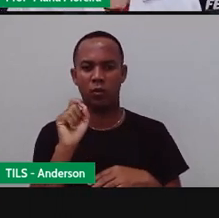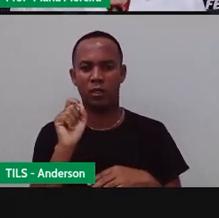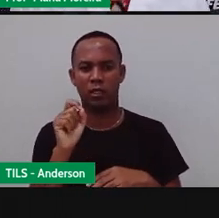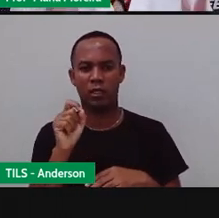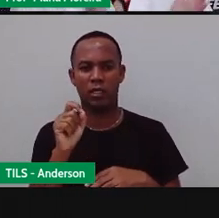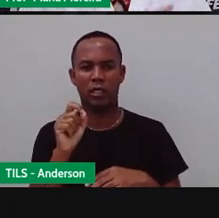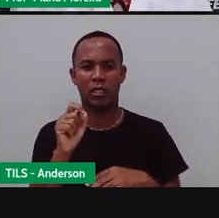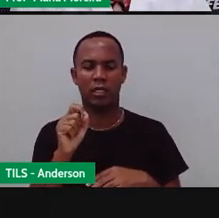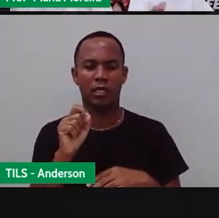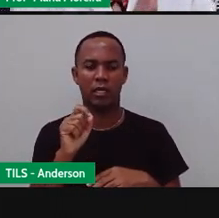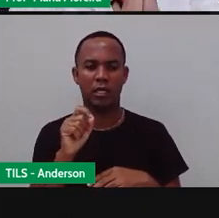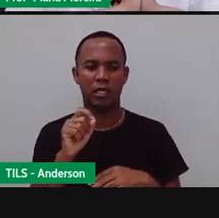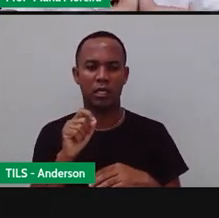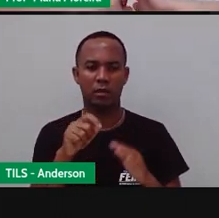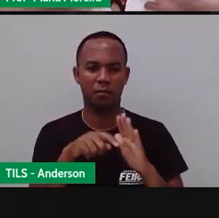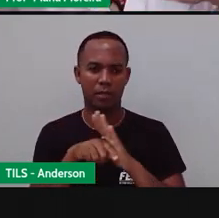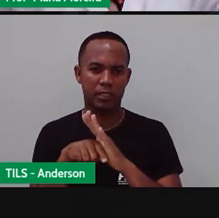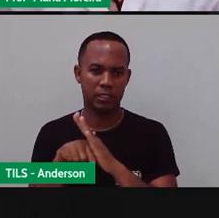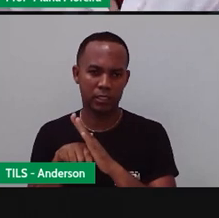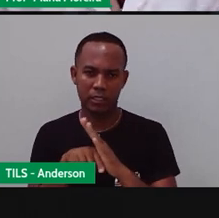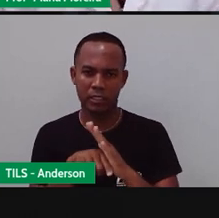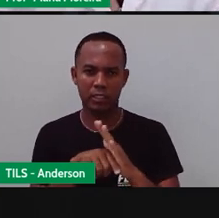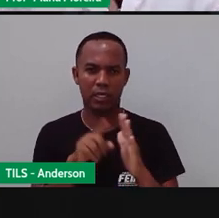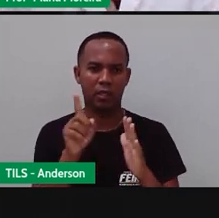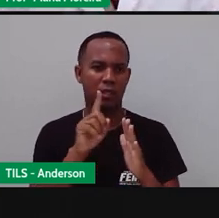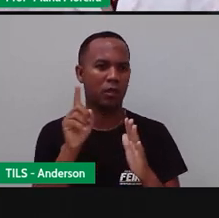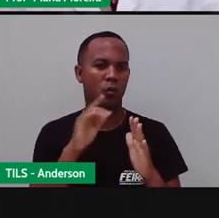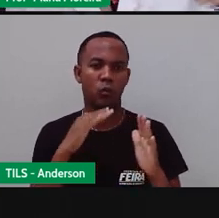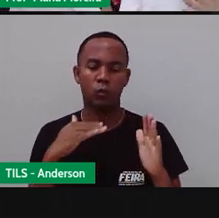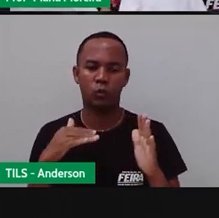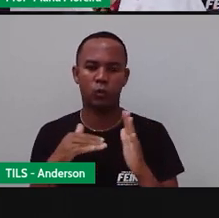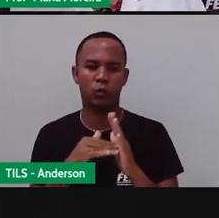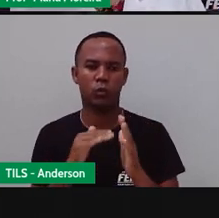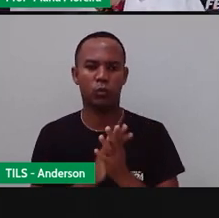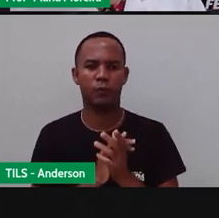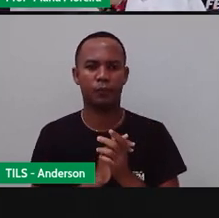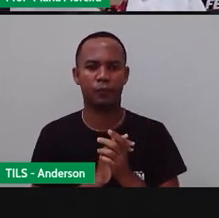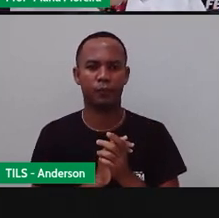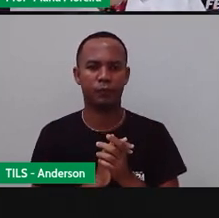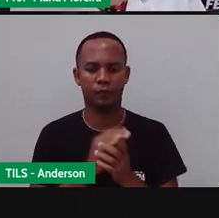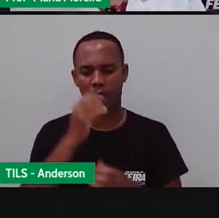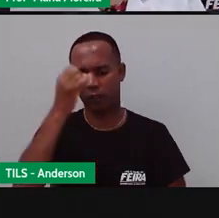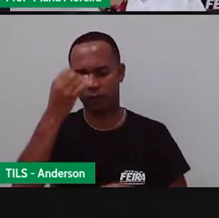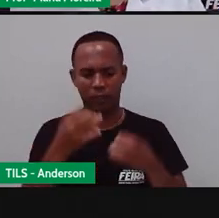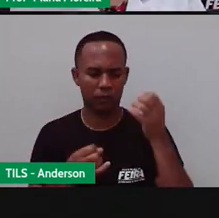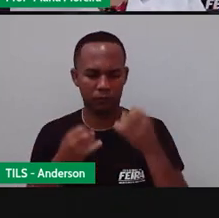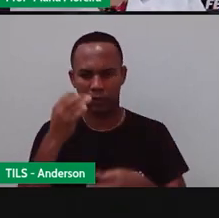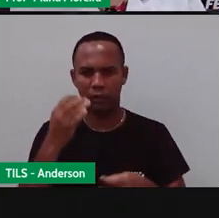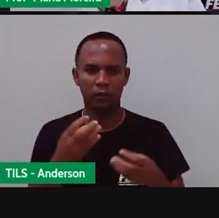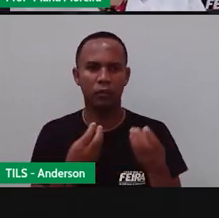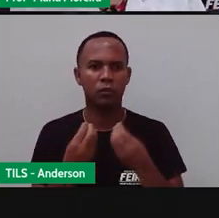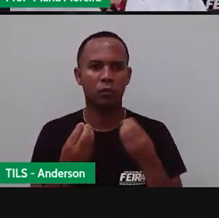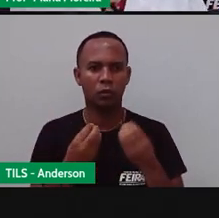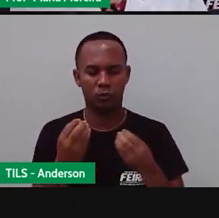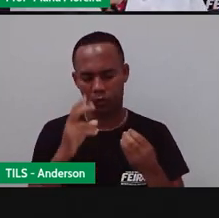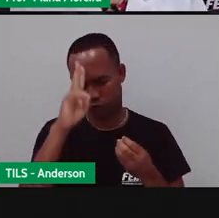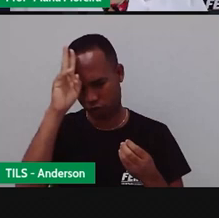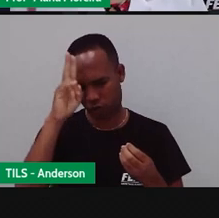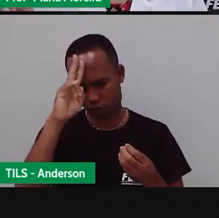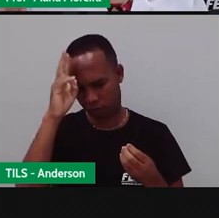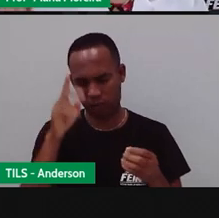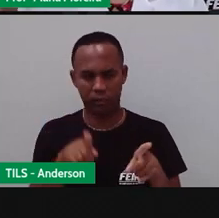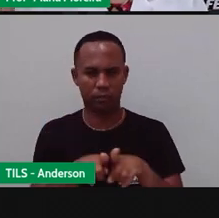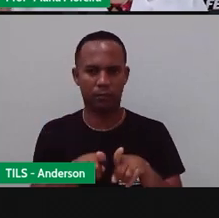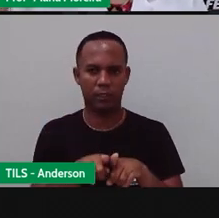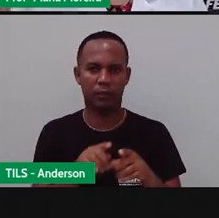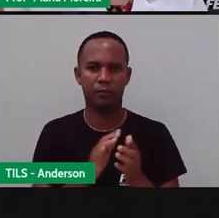tal. Inclusive, durante esse período inteiro que a gente tá aqui, a Pró, várias vezes falou sobre esses registros históricos. Não foi isso? Quando a